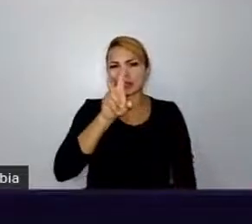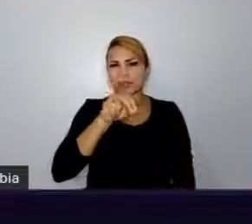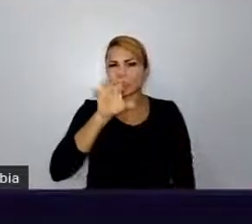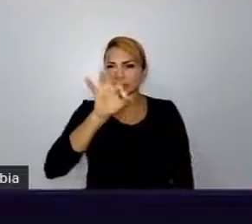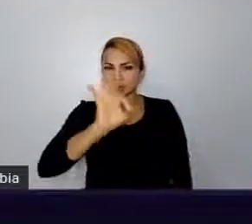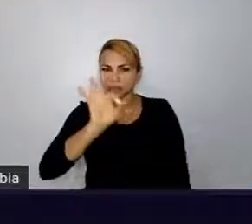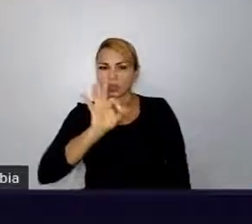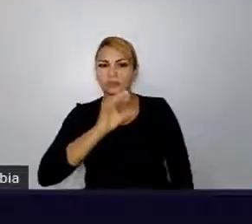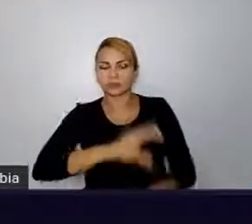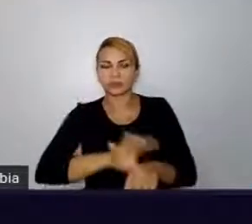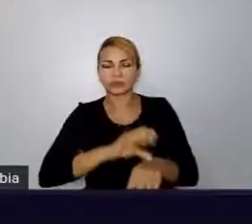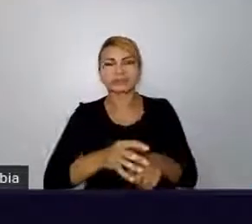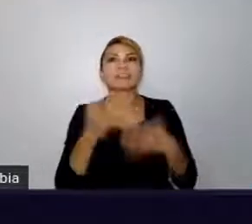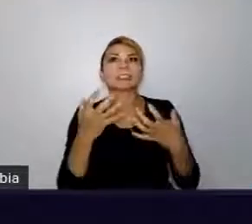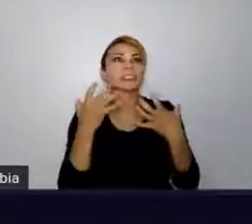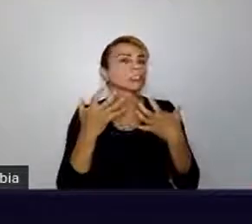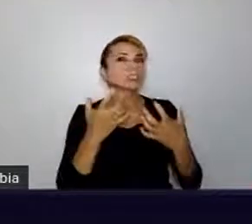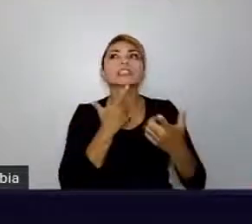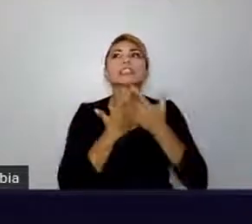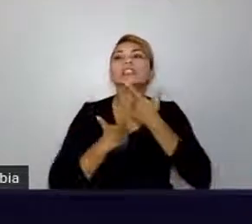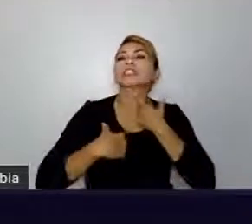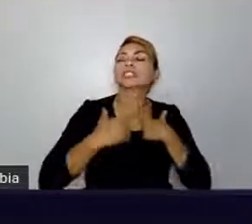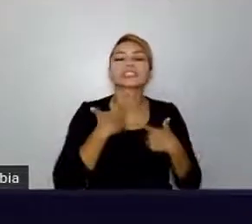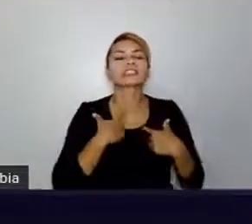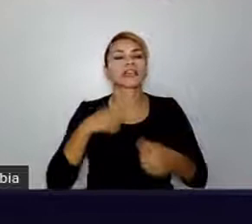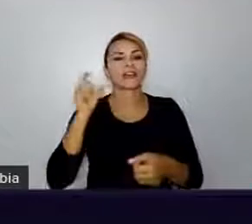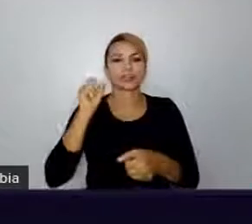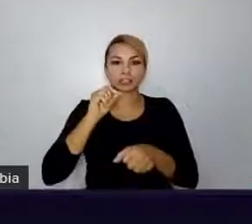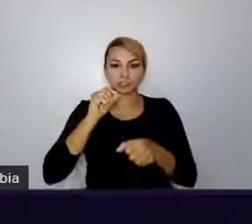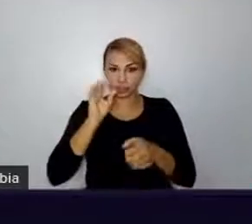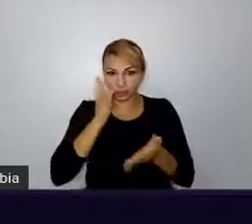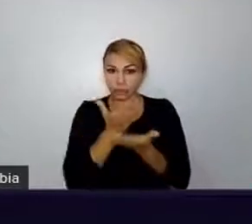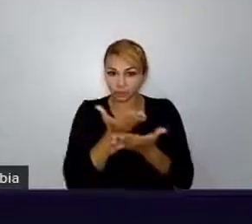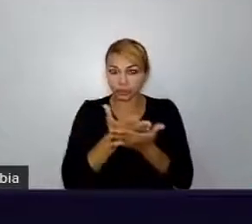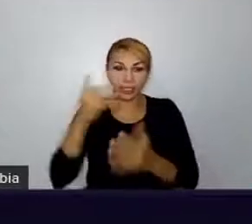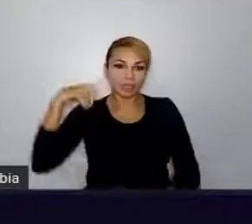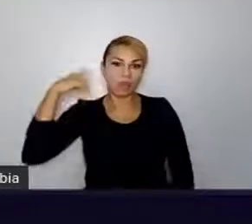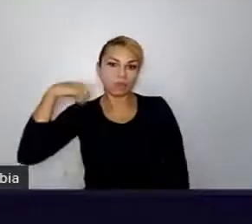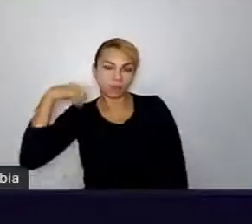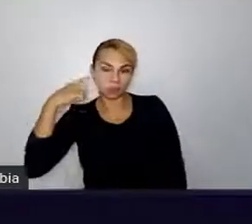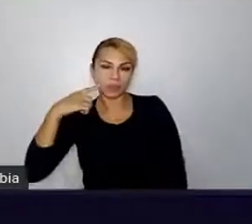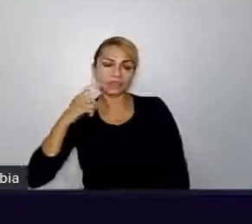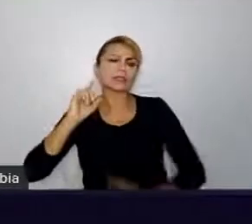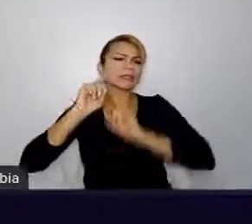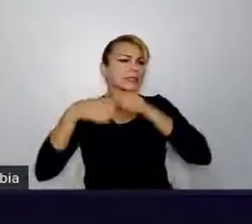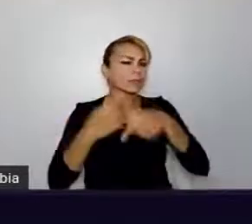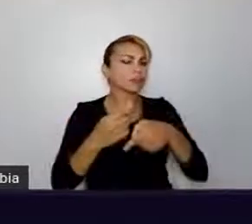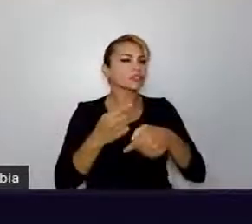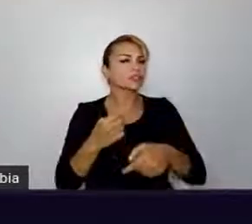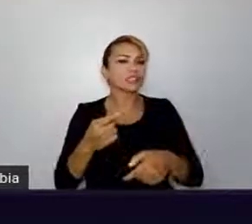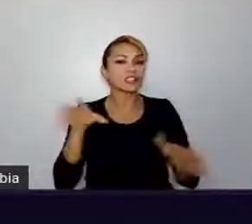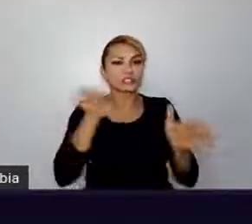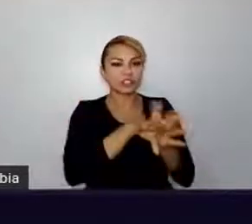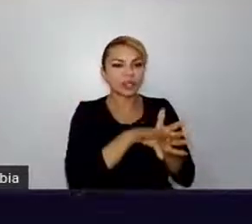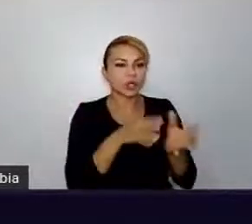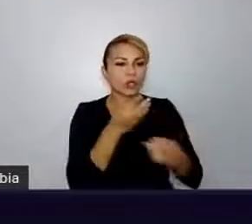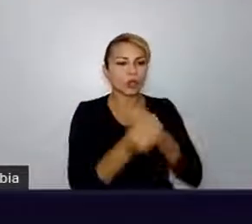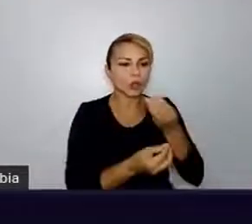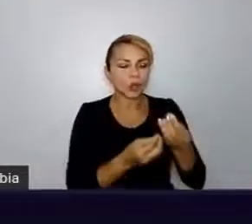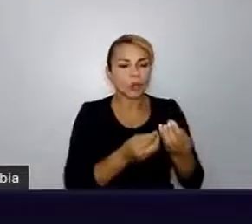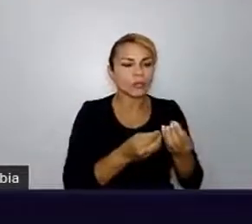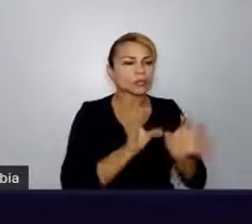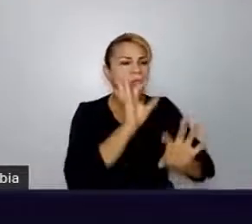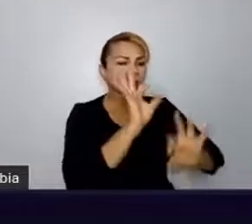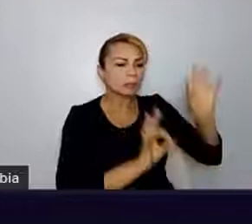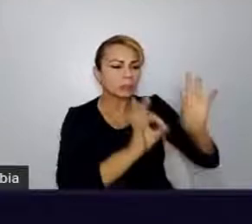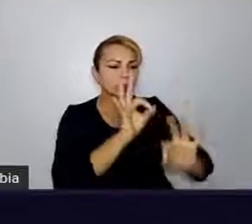fazer Direito. Mas aí, chegou no módulo de programação e eu fiquei completamente apaixonada.